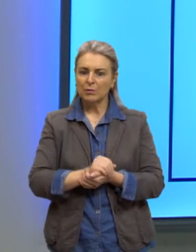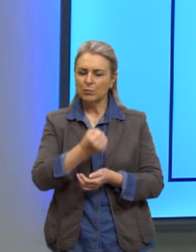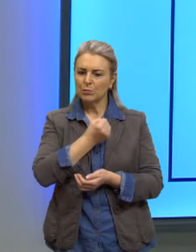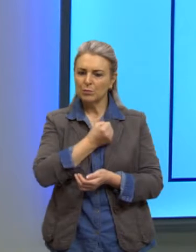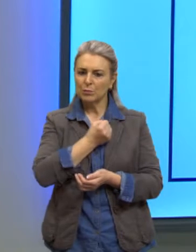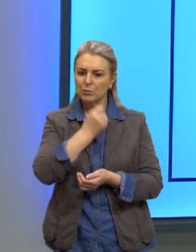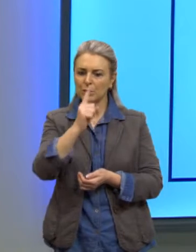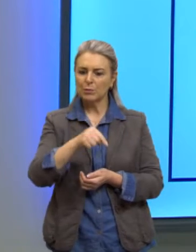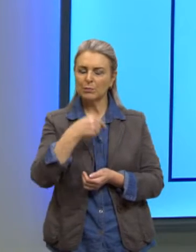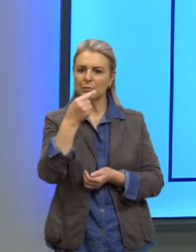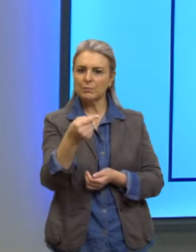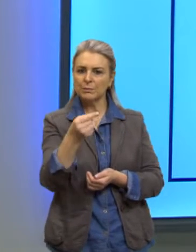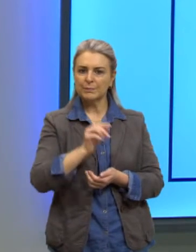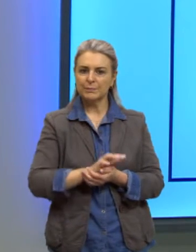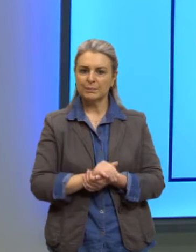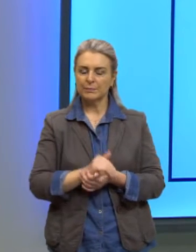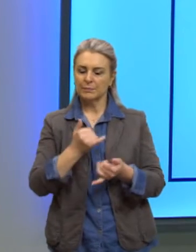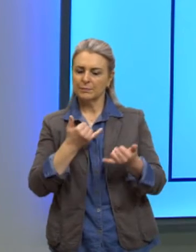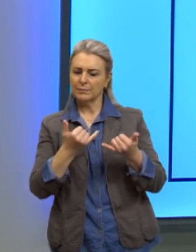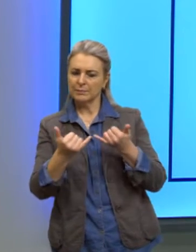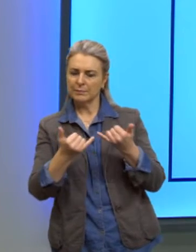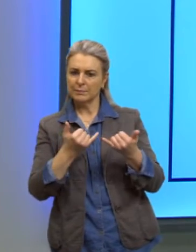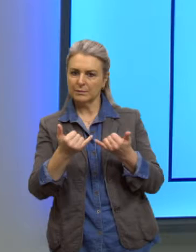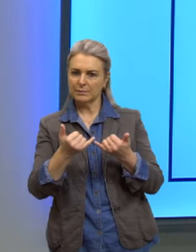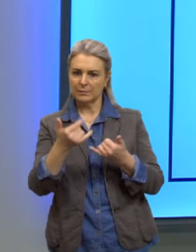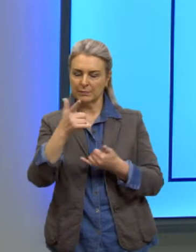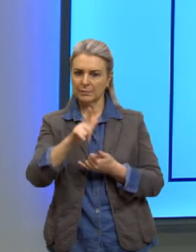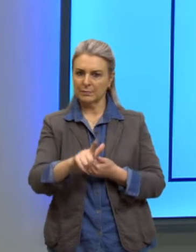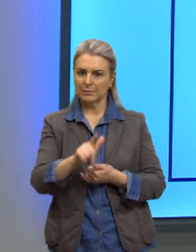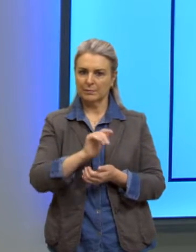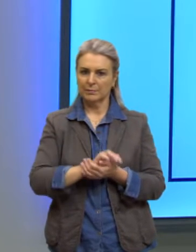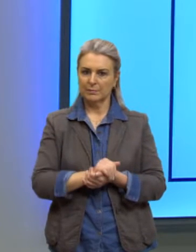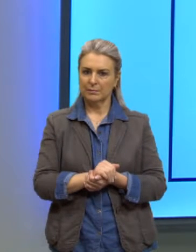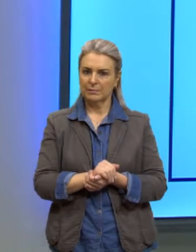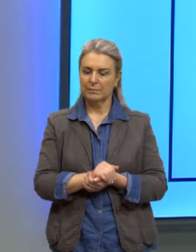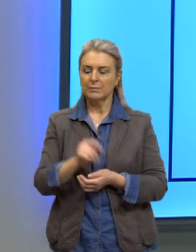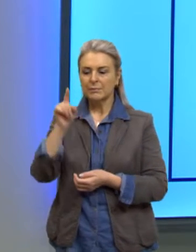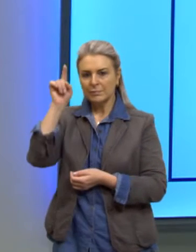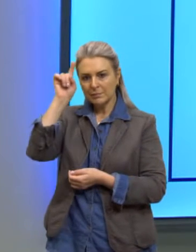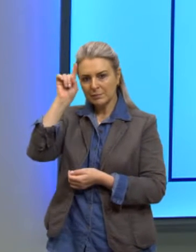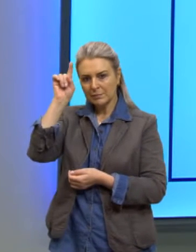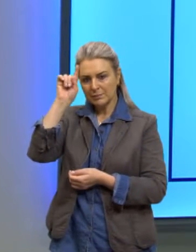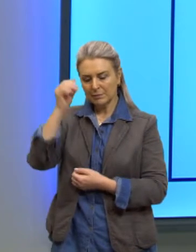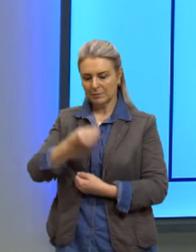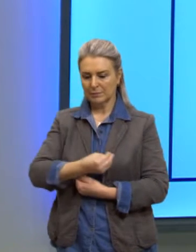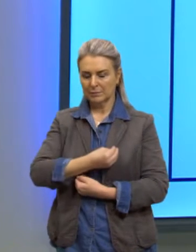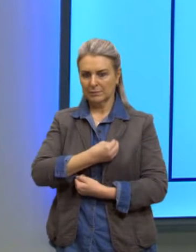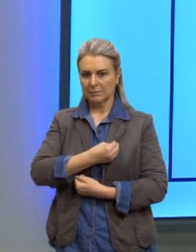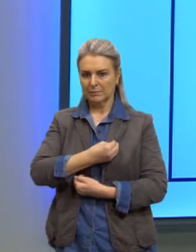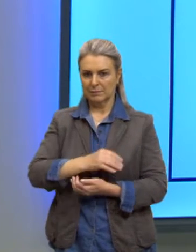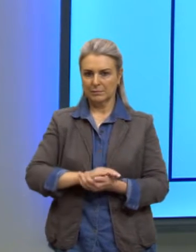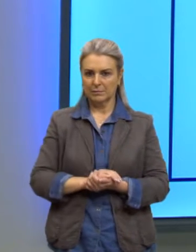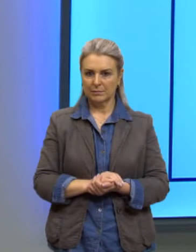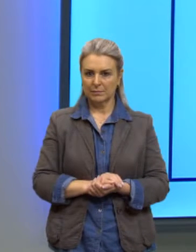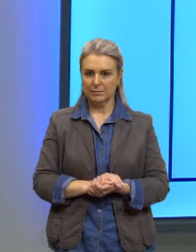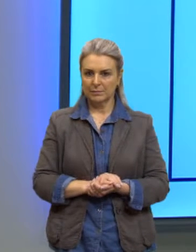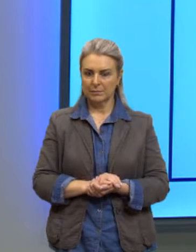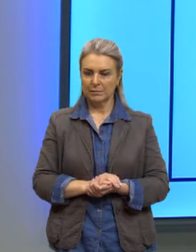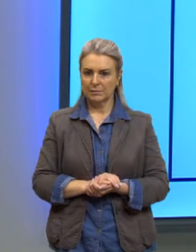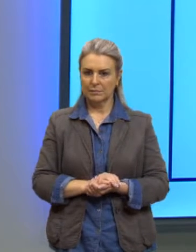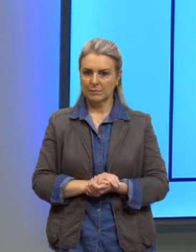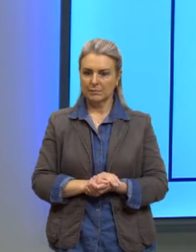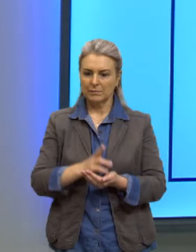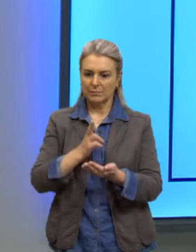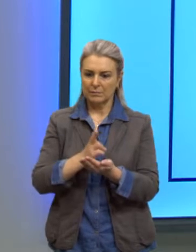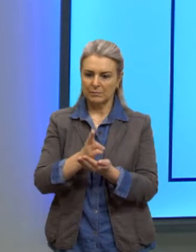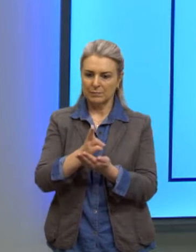sequência. Por exemplo, algumas situações novamente do nosso cotidiano, da nossa vida diária. Sequência